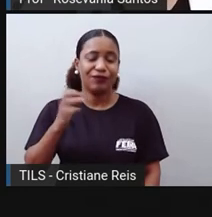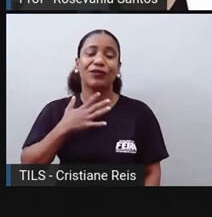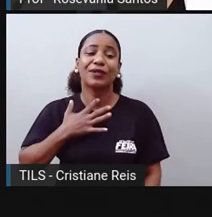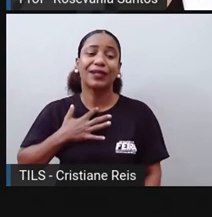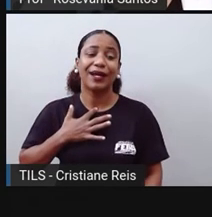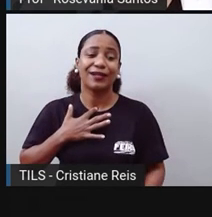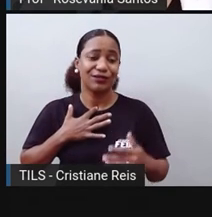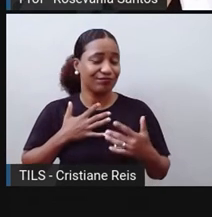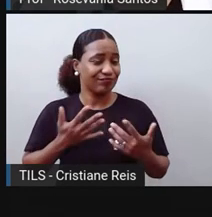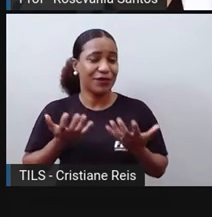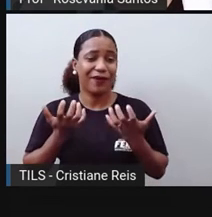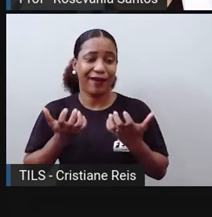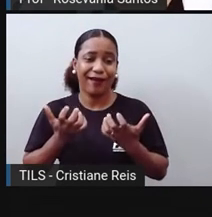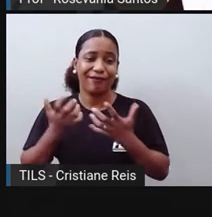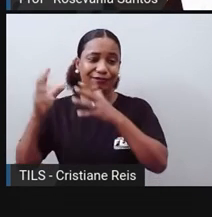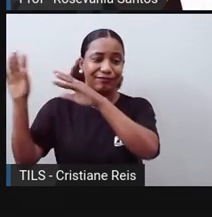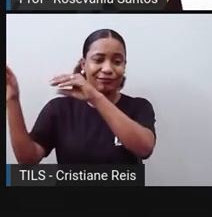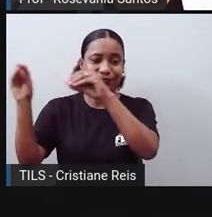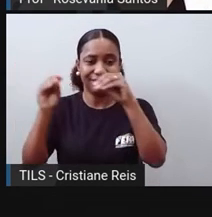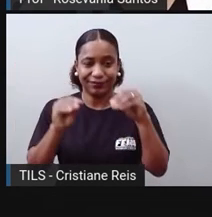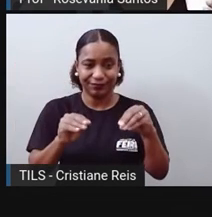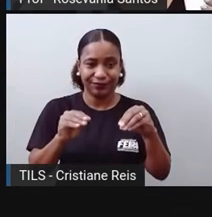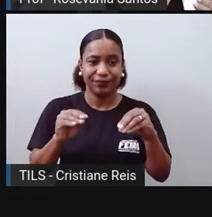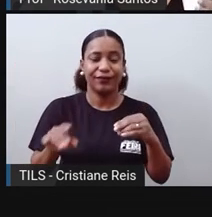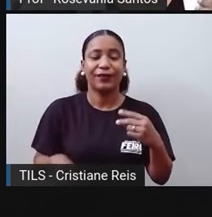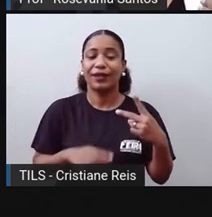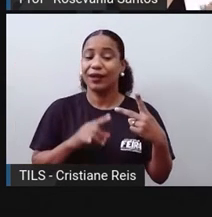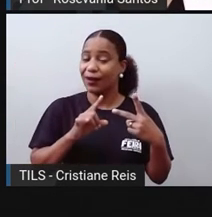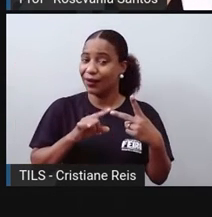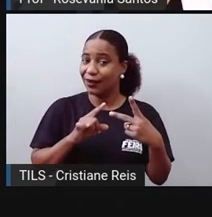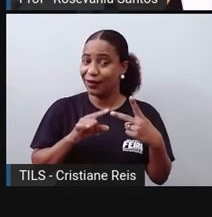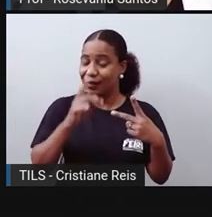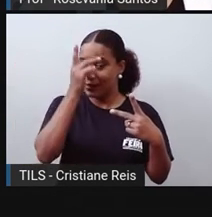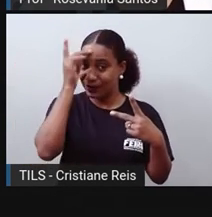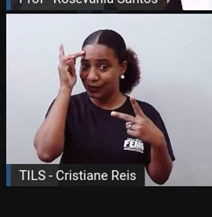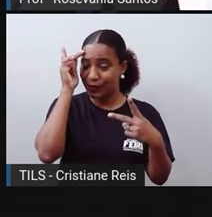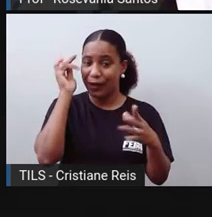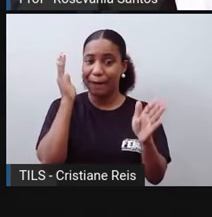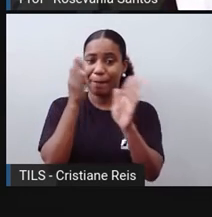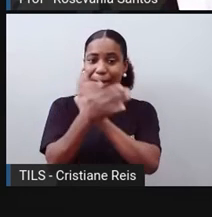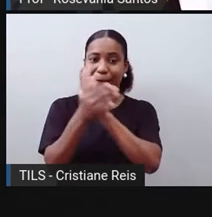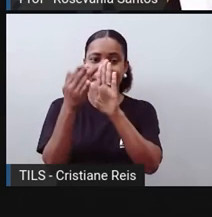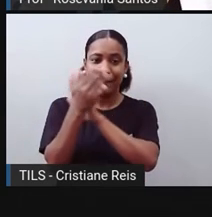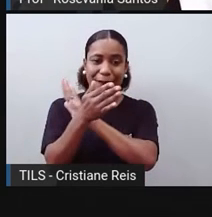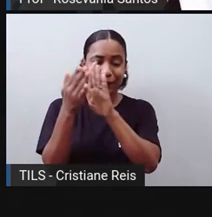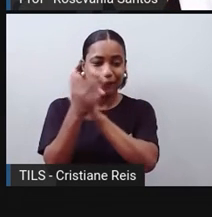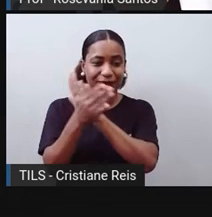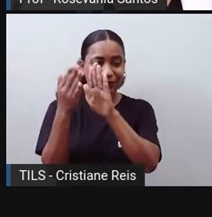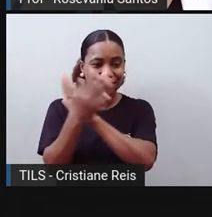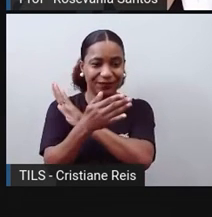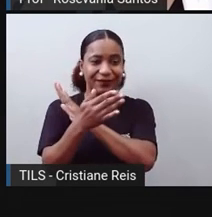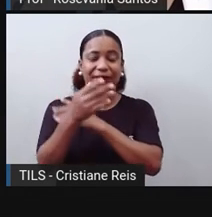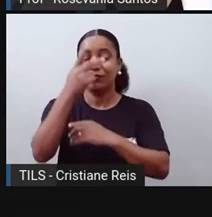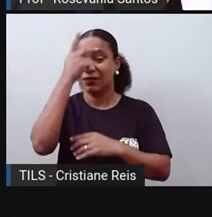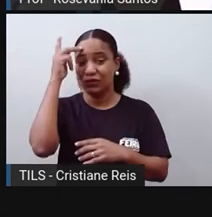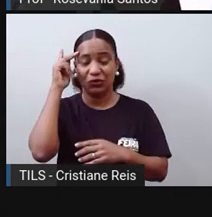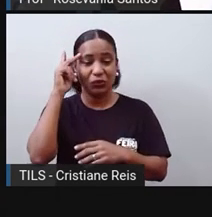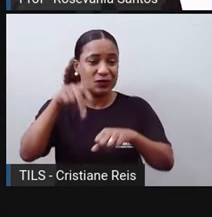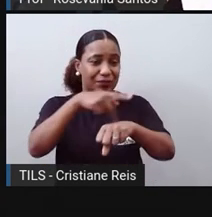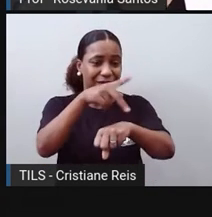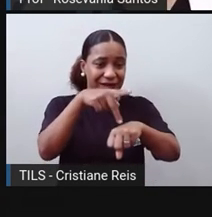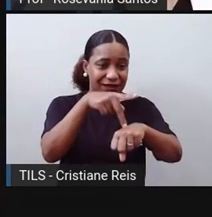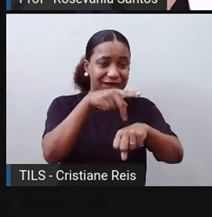O refugiado são as pessoas que são obrigadas a abandonar seu país de origem,